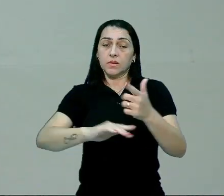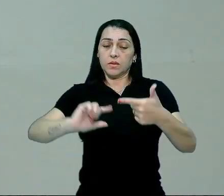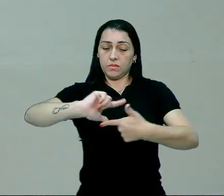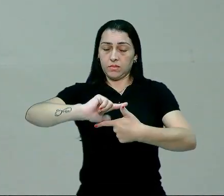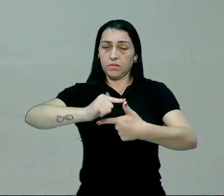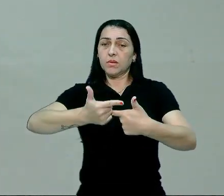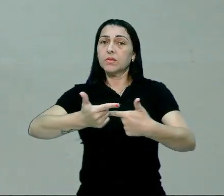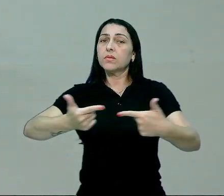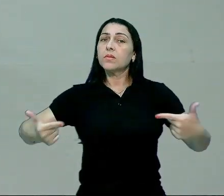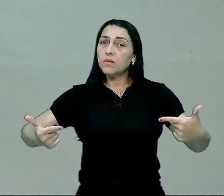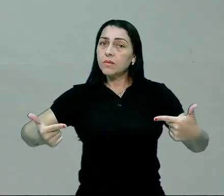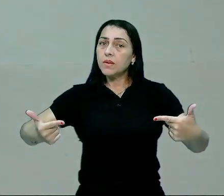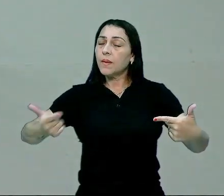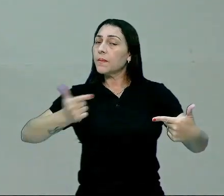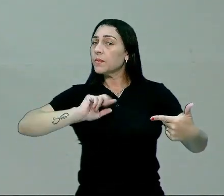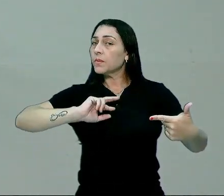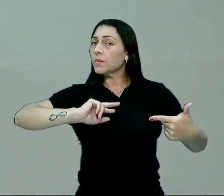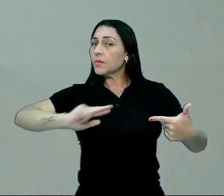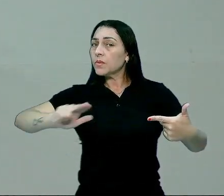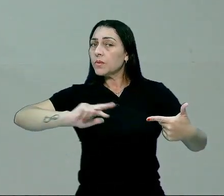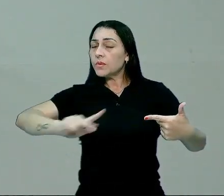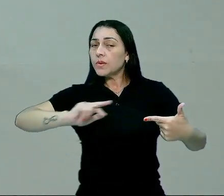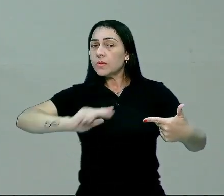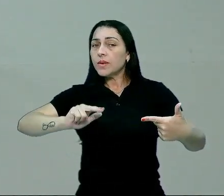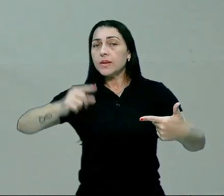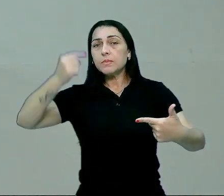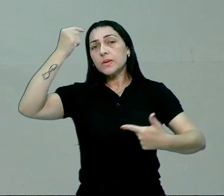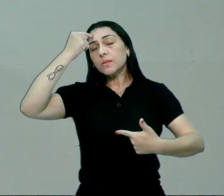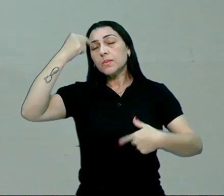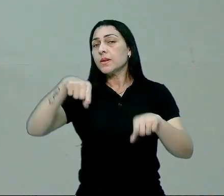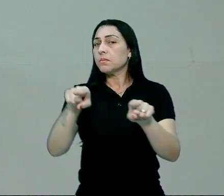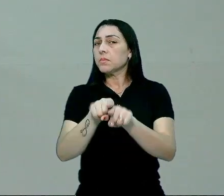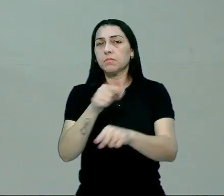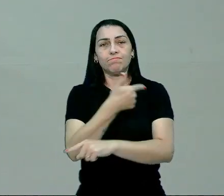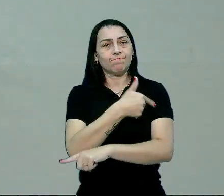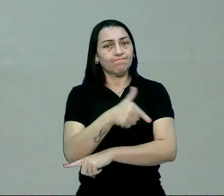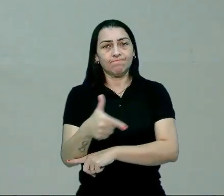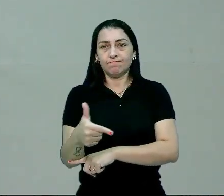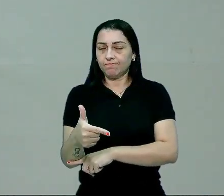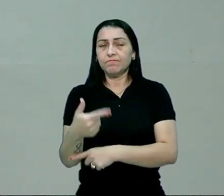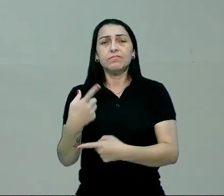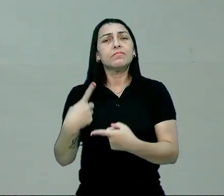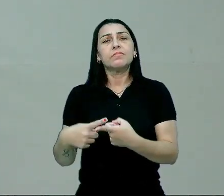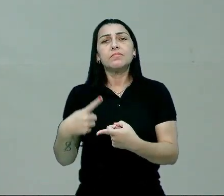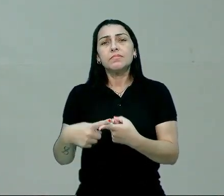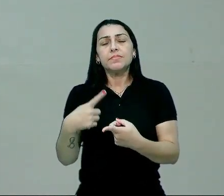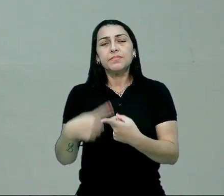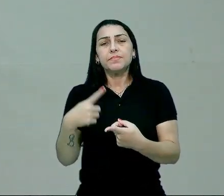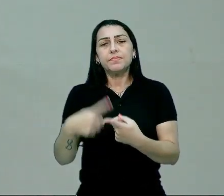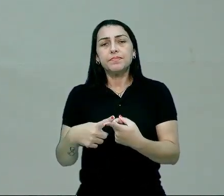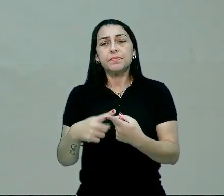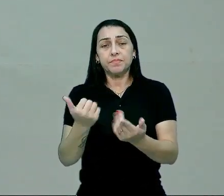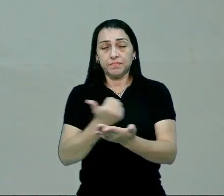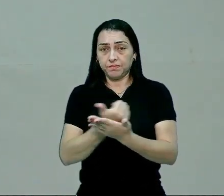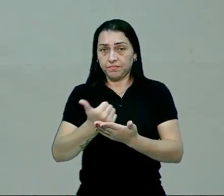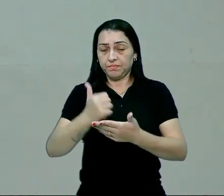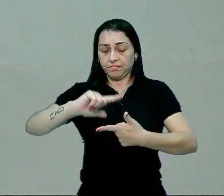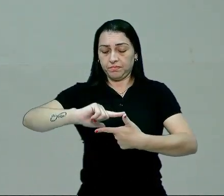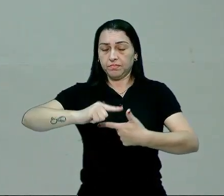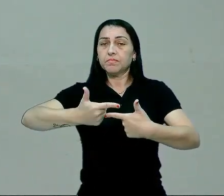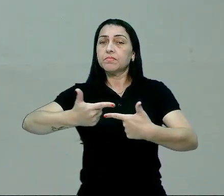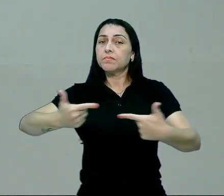tradicional, não existe essa racionalidade também. Por quê? Na ação